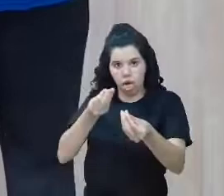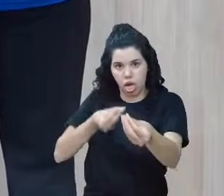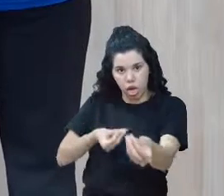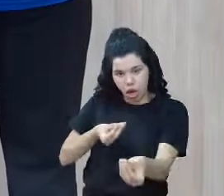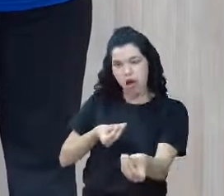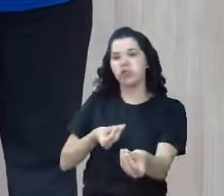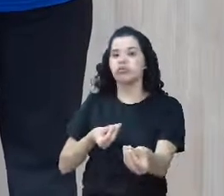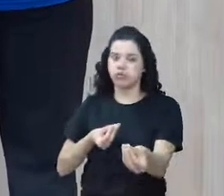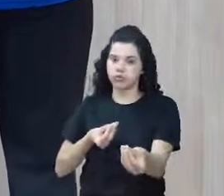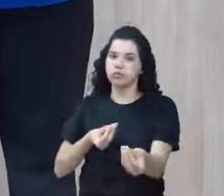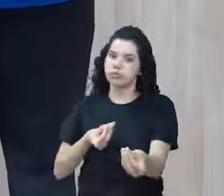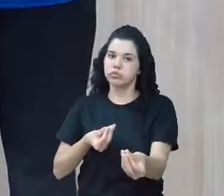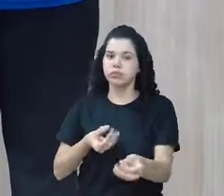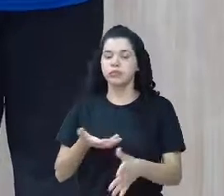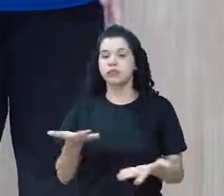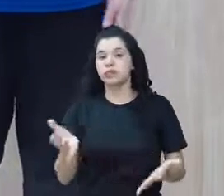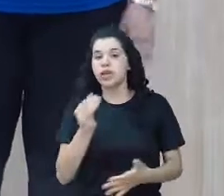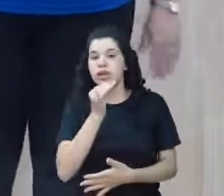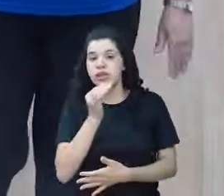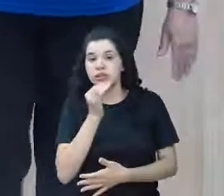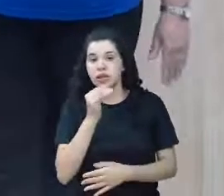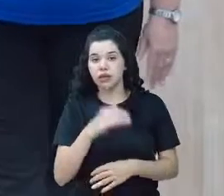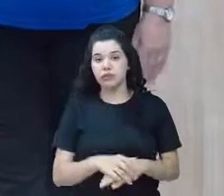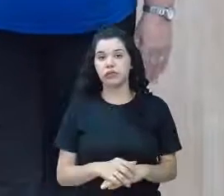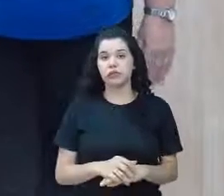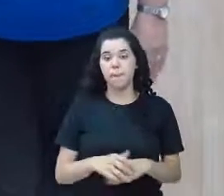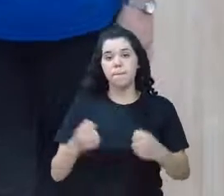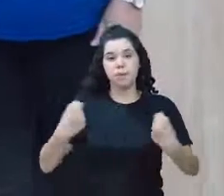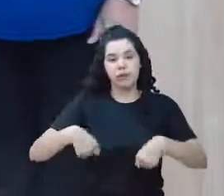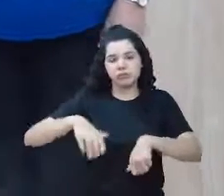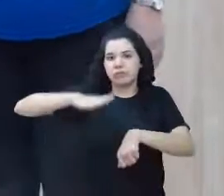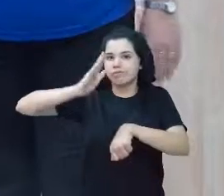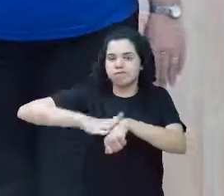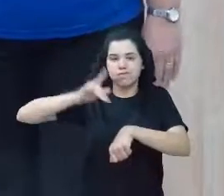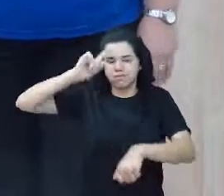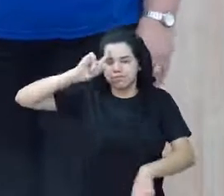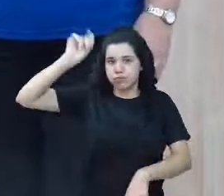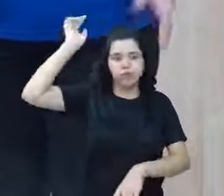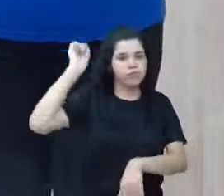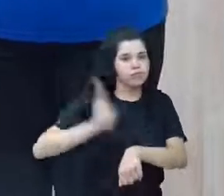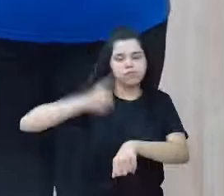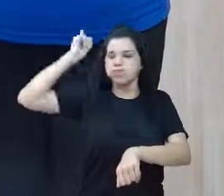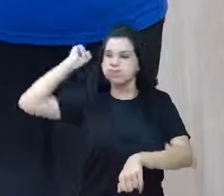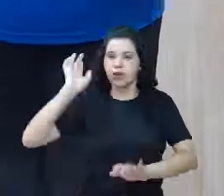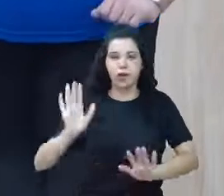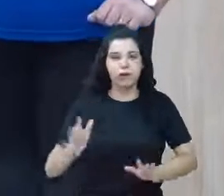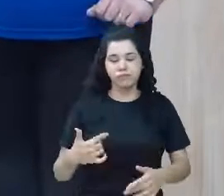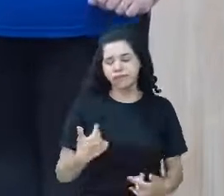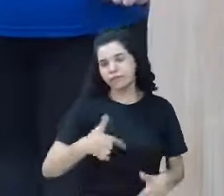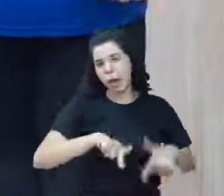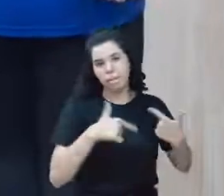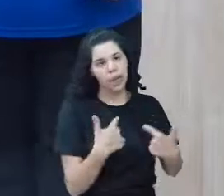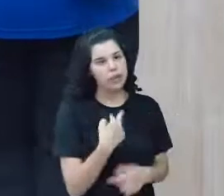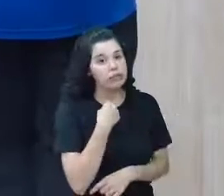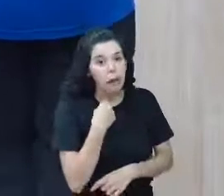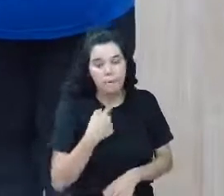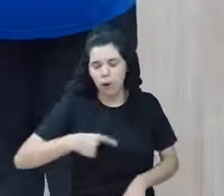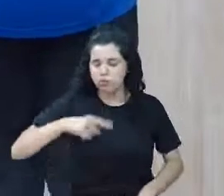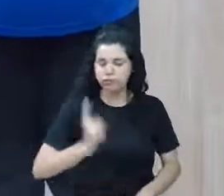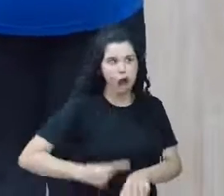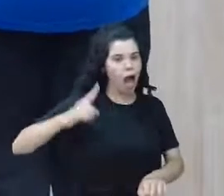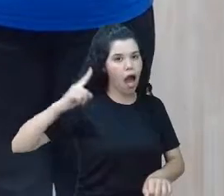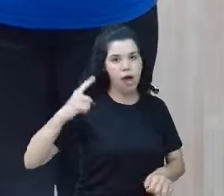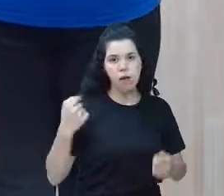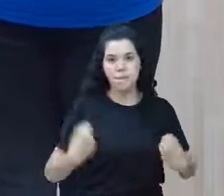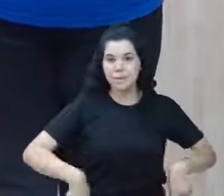por algum outro? Pois é, o improviso. No mundo do trabalho não pode existir improviso. Você